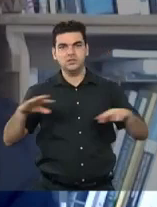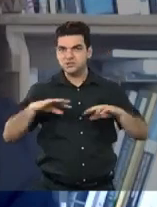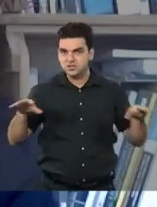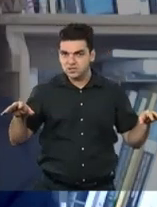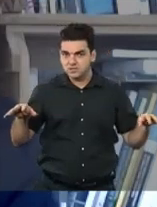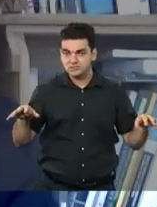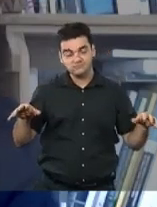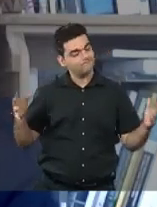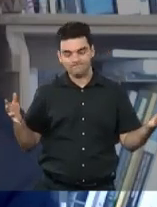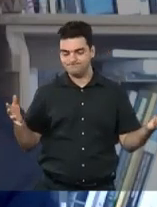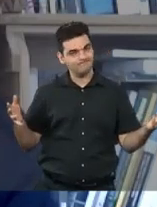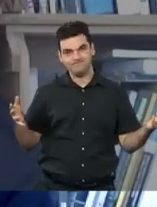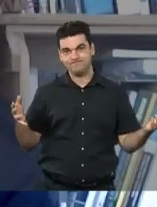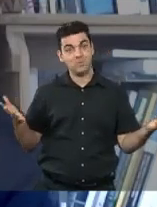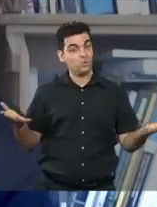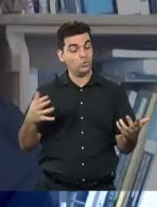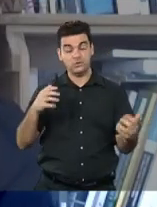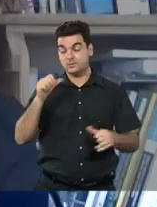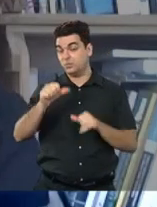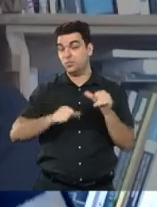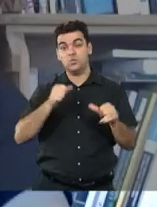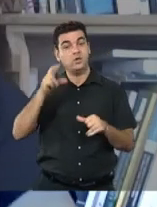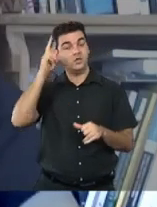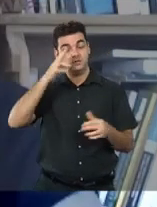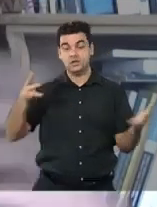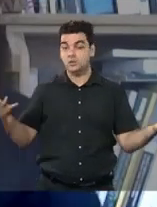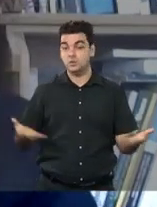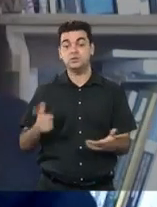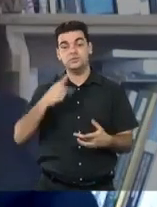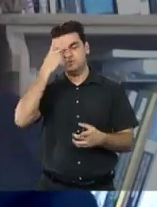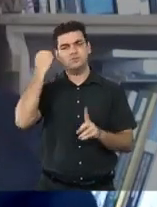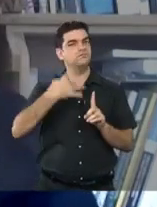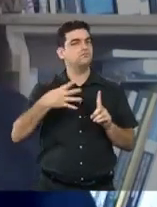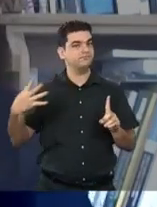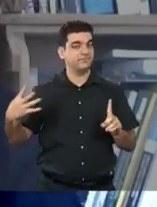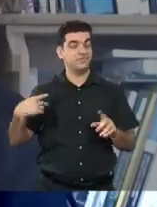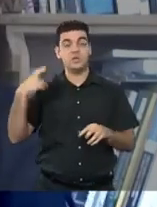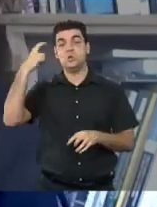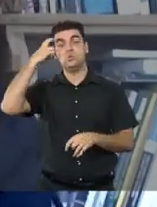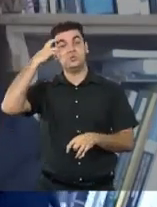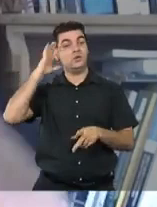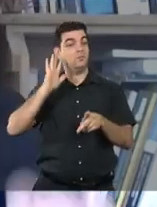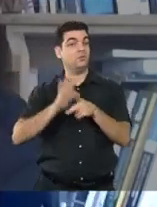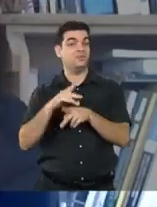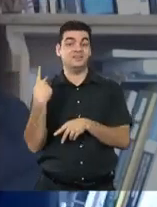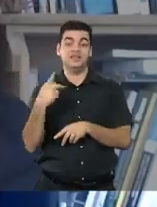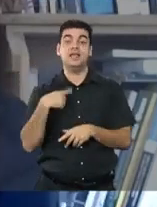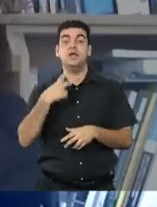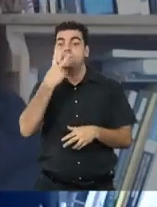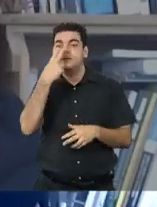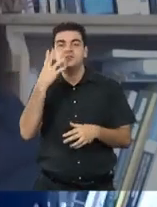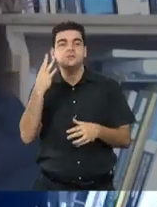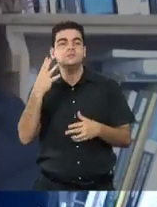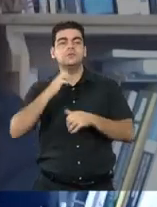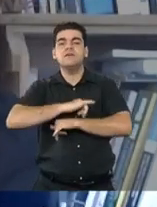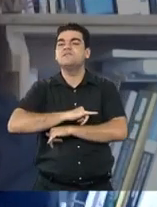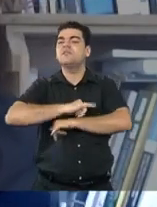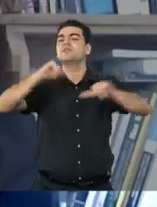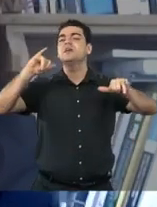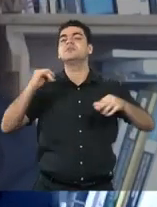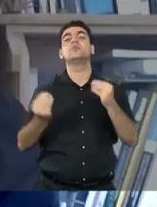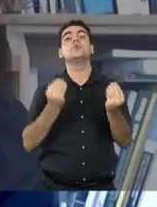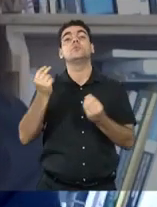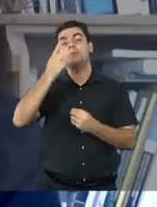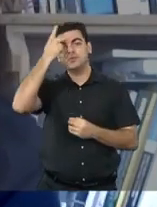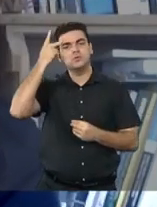que é uma experiência que atravessou toda a história da humanidade, das suas múltiplas culturas, ela é apenas um testemunho de como que o